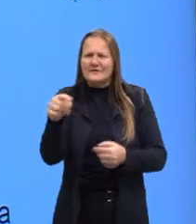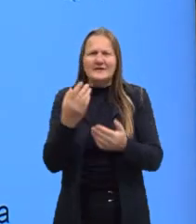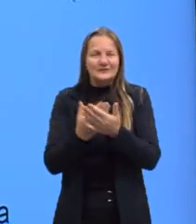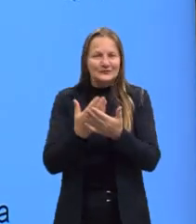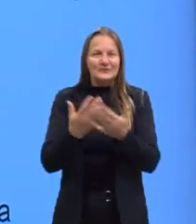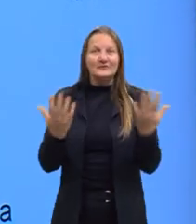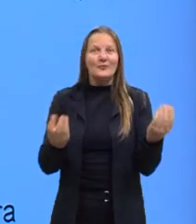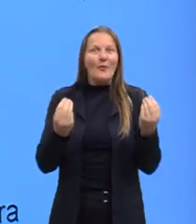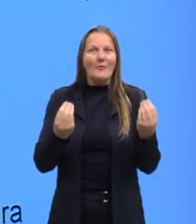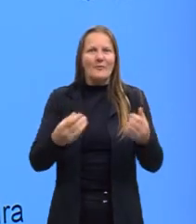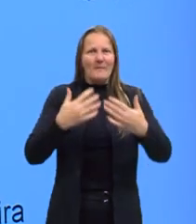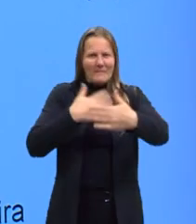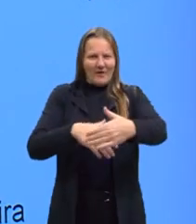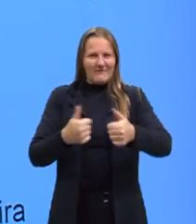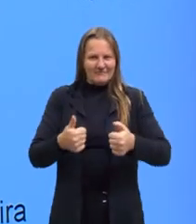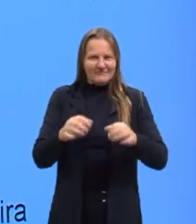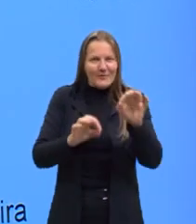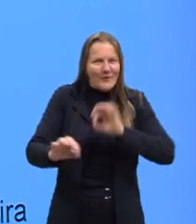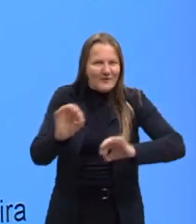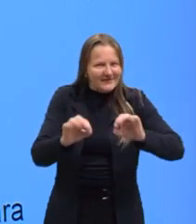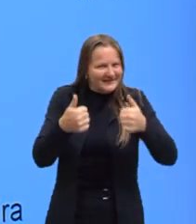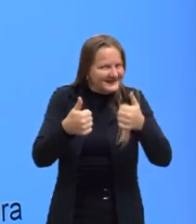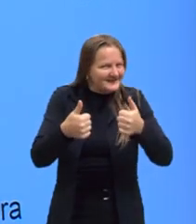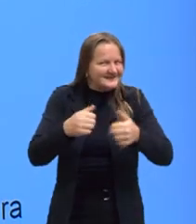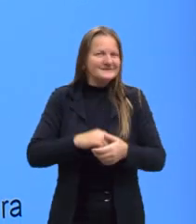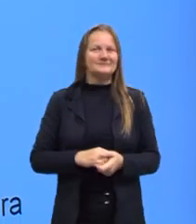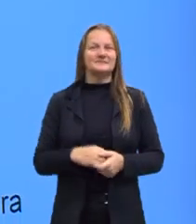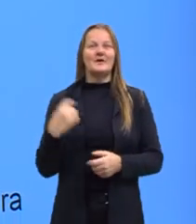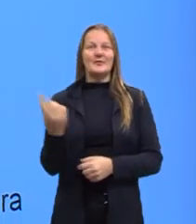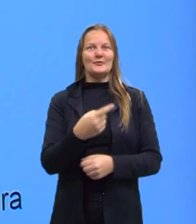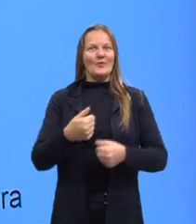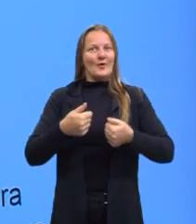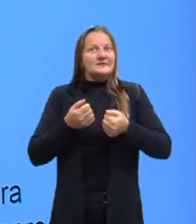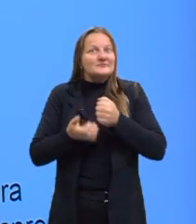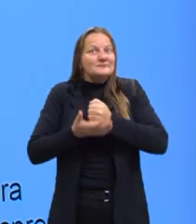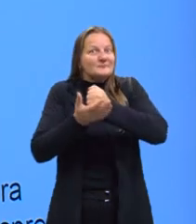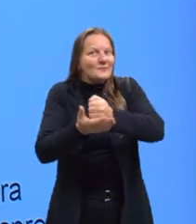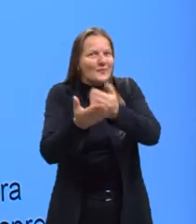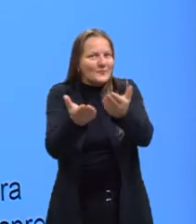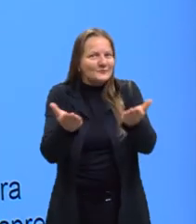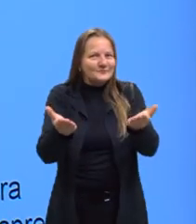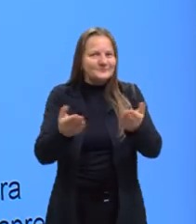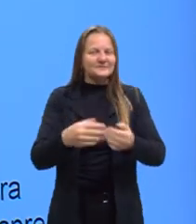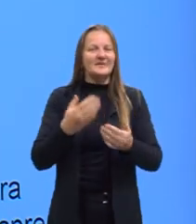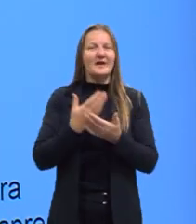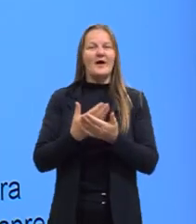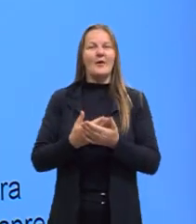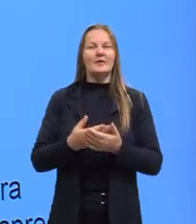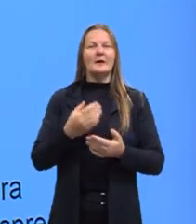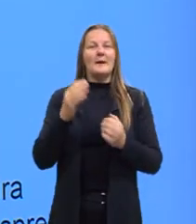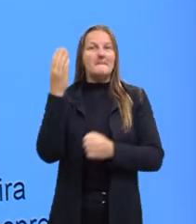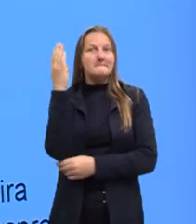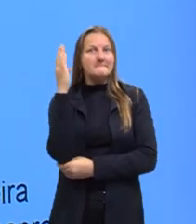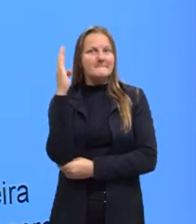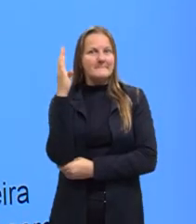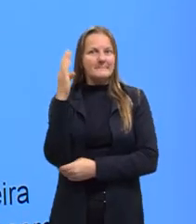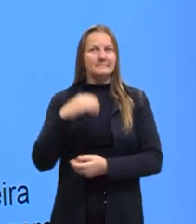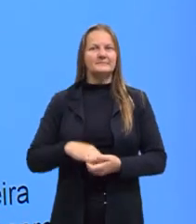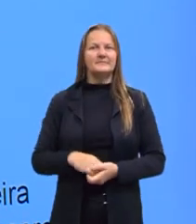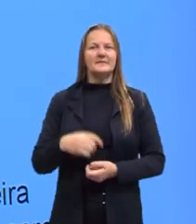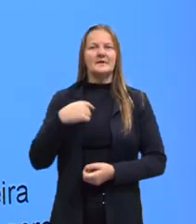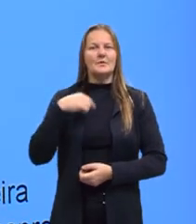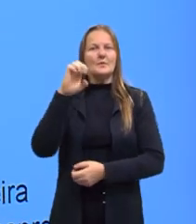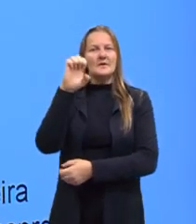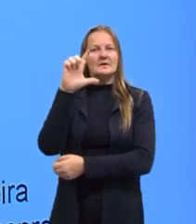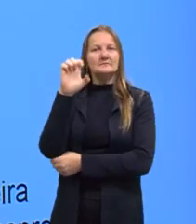estudos aí para a prova? Estão se preparando direitinho? Nós estamos aqui para ajudar vocês. A aula de hoje é aula de biologia. Eu me